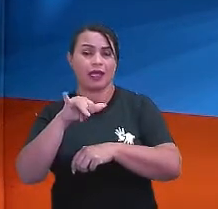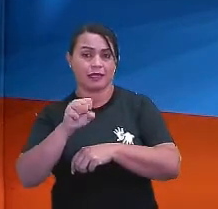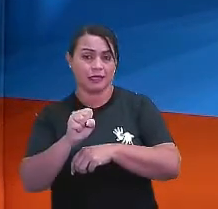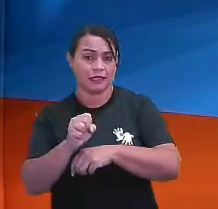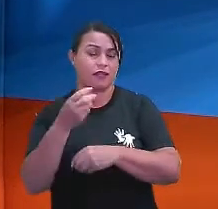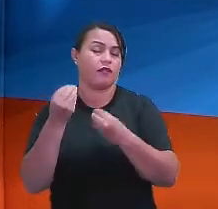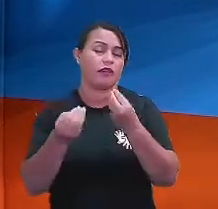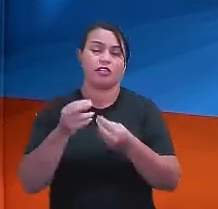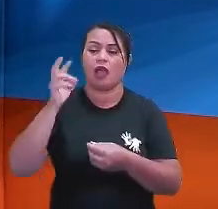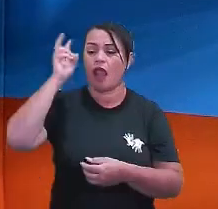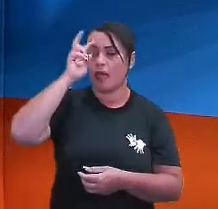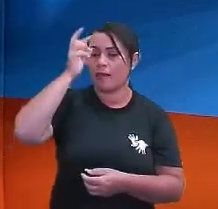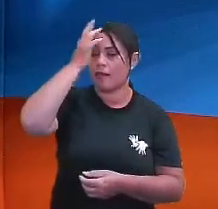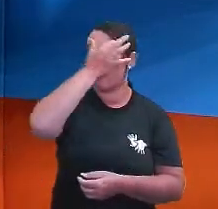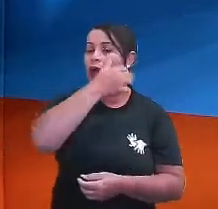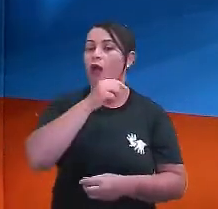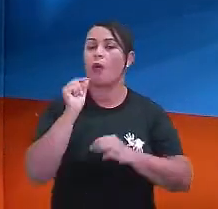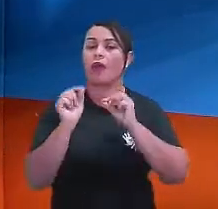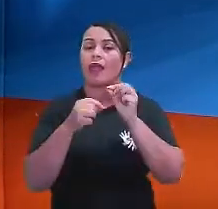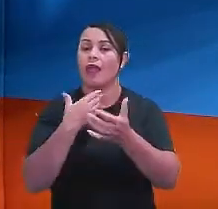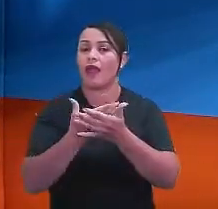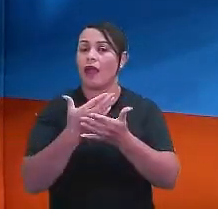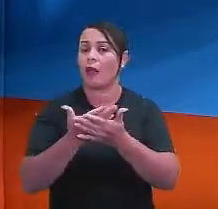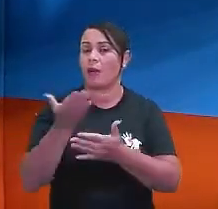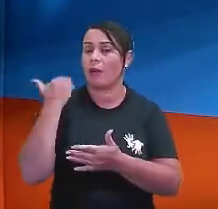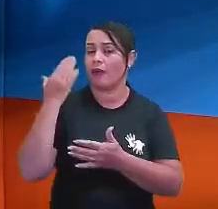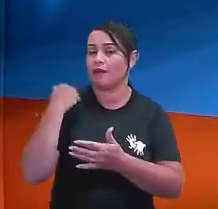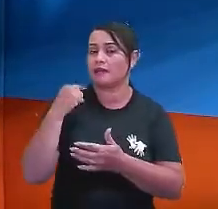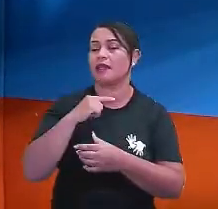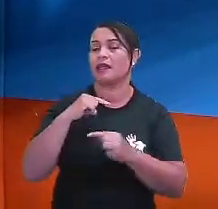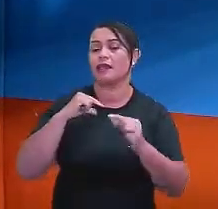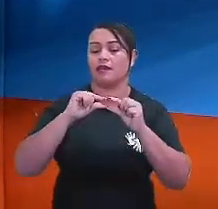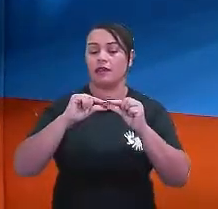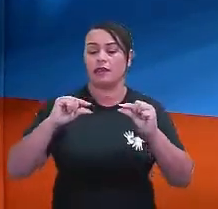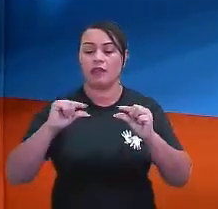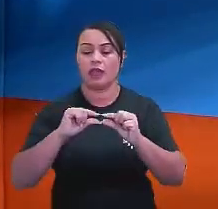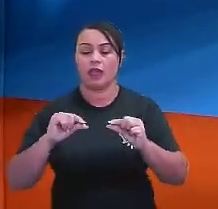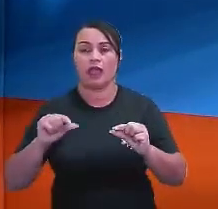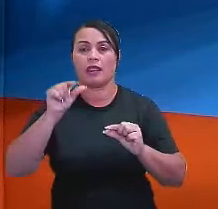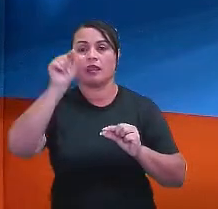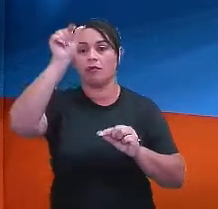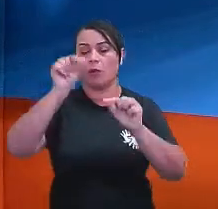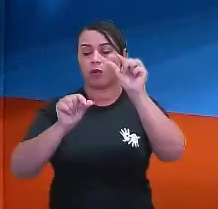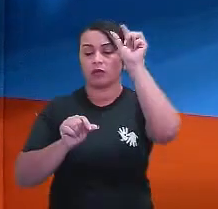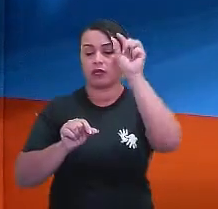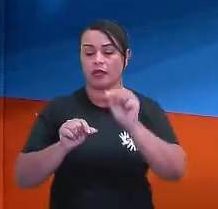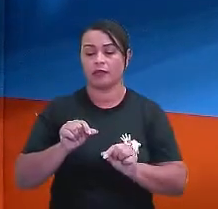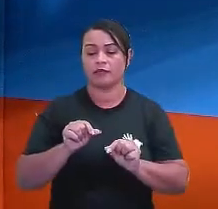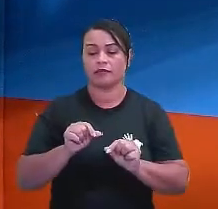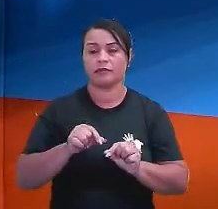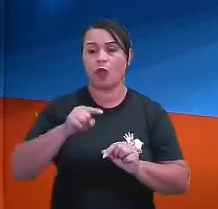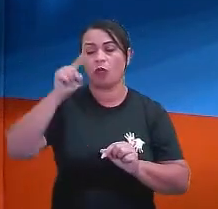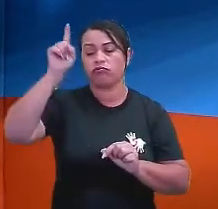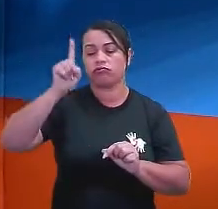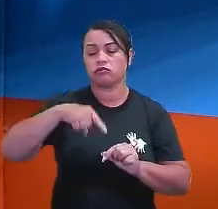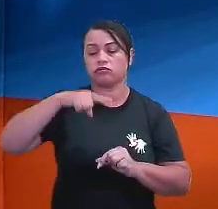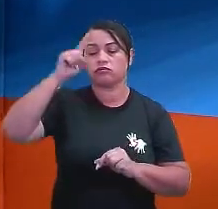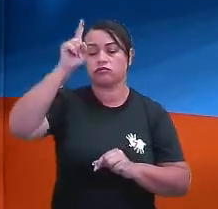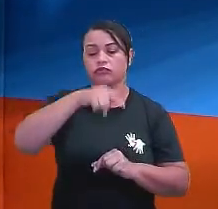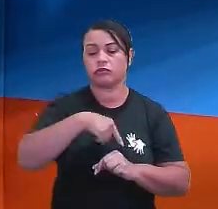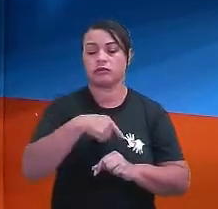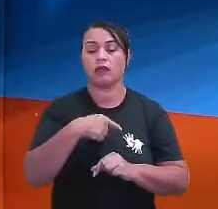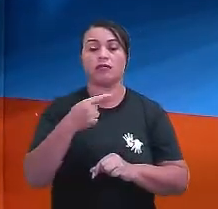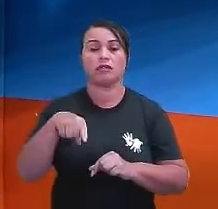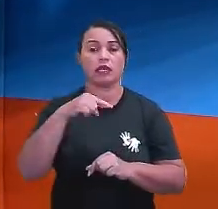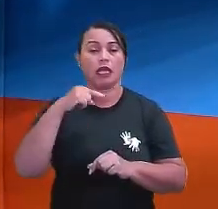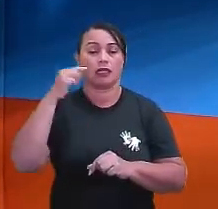não deixa de relembrar a aula que a gente teve de retas paralelas cortadas por transversais. Tá? É importante que você